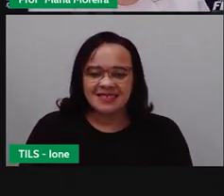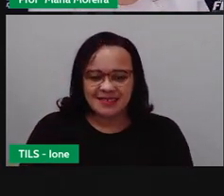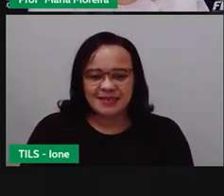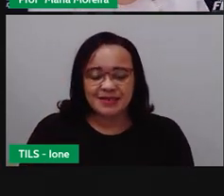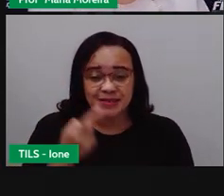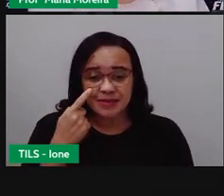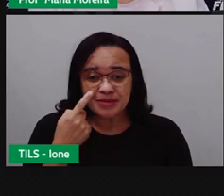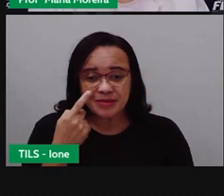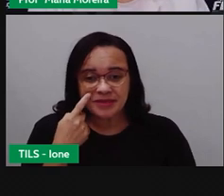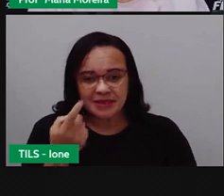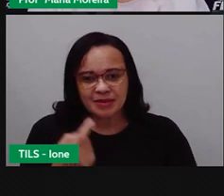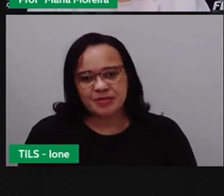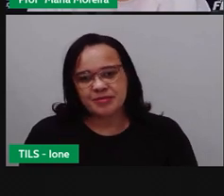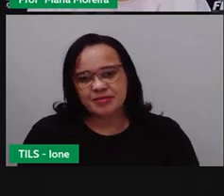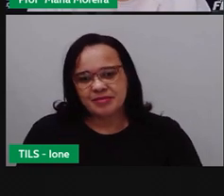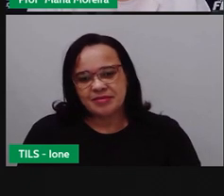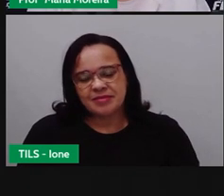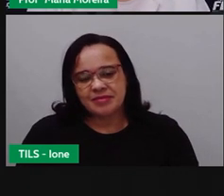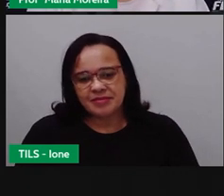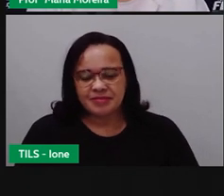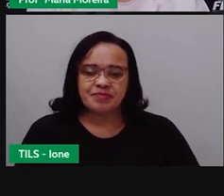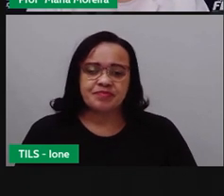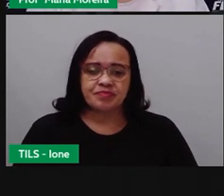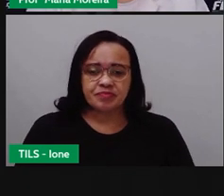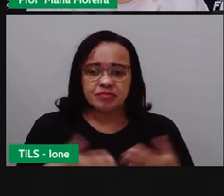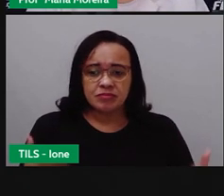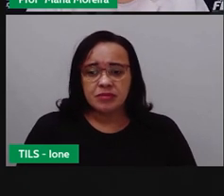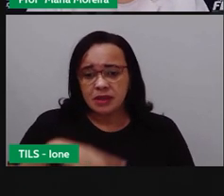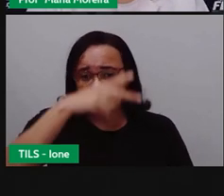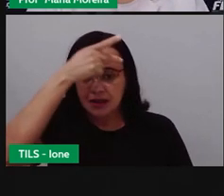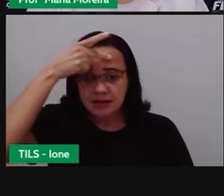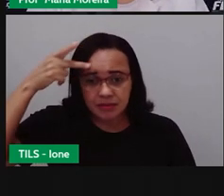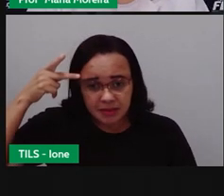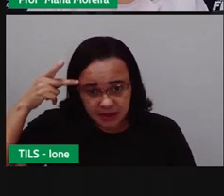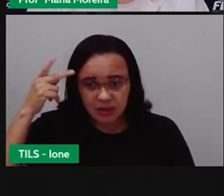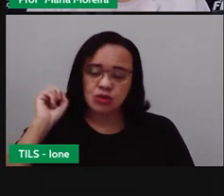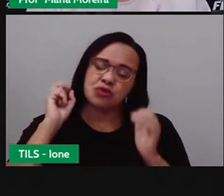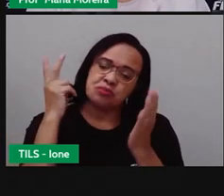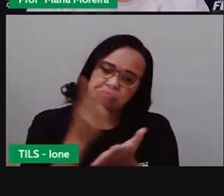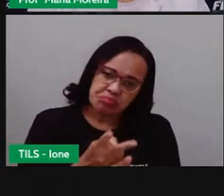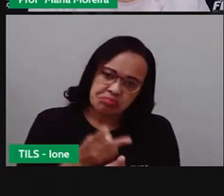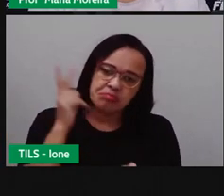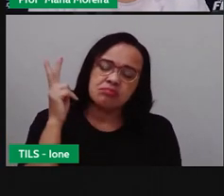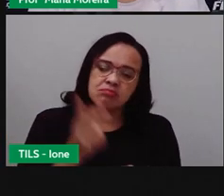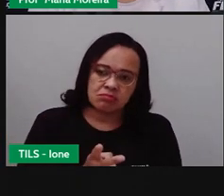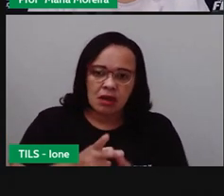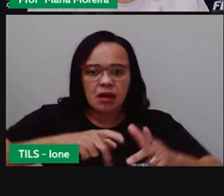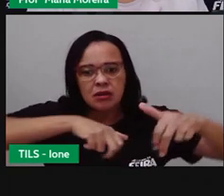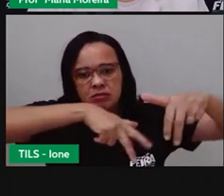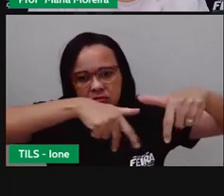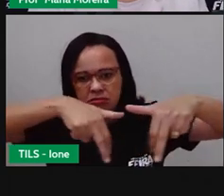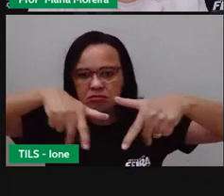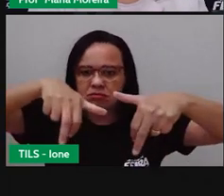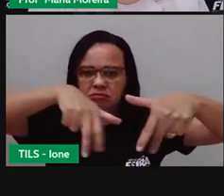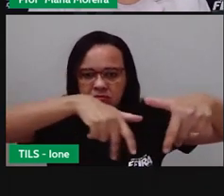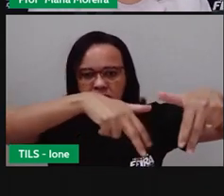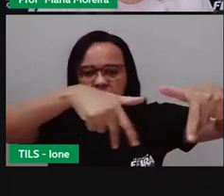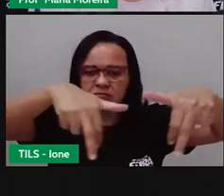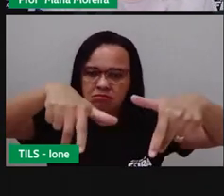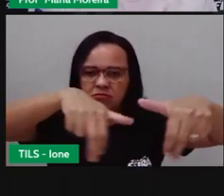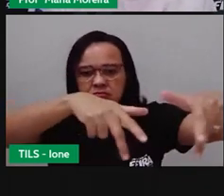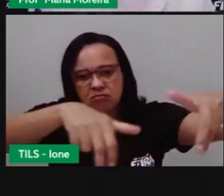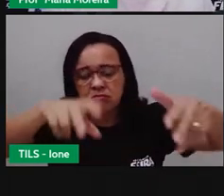Vamos ver. Bom, as pessoas estão constantemente se locomovendo. Para onde? Para o